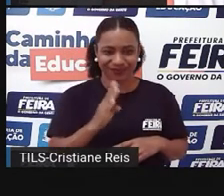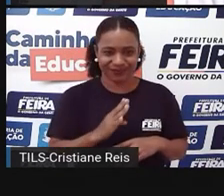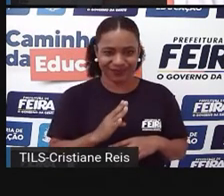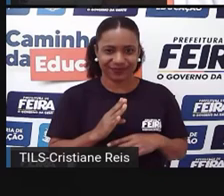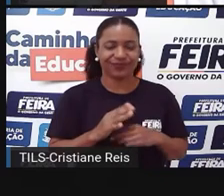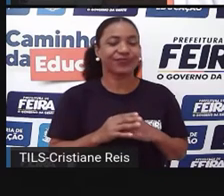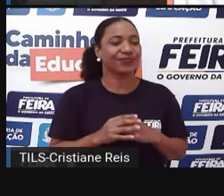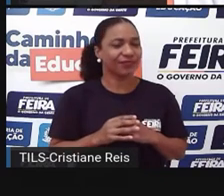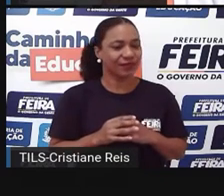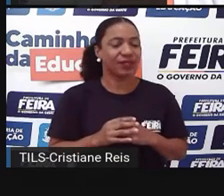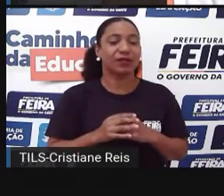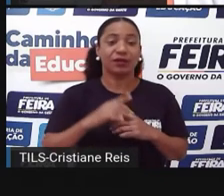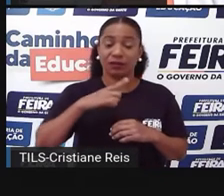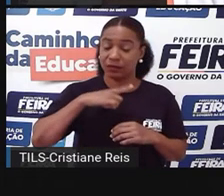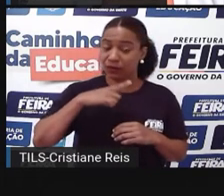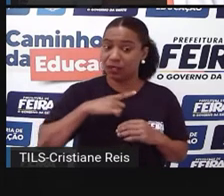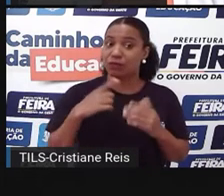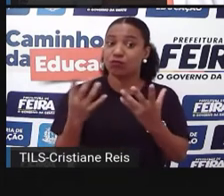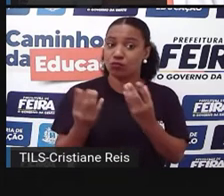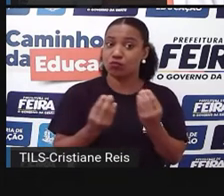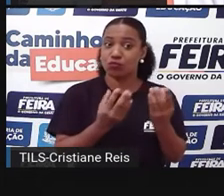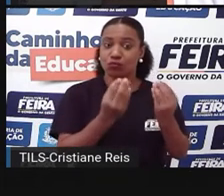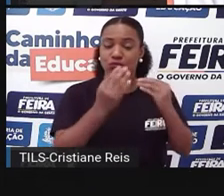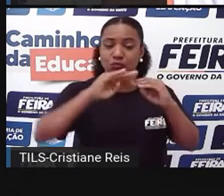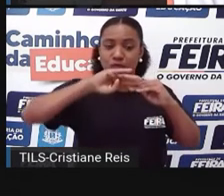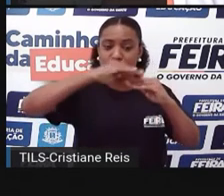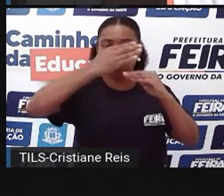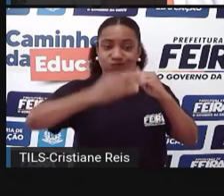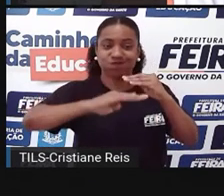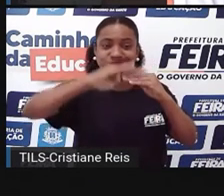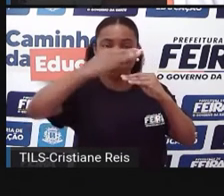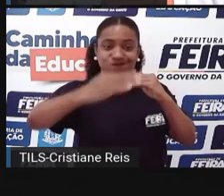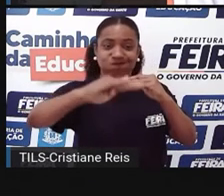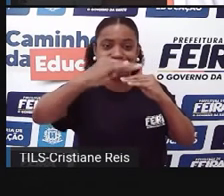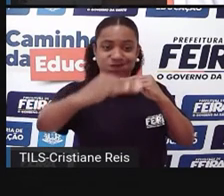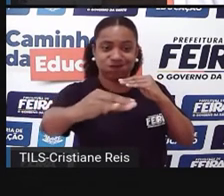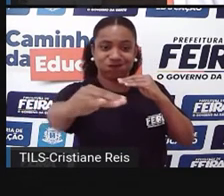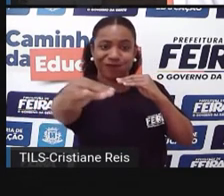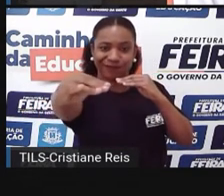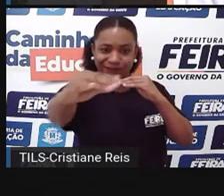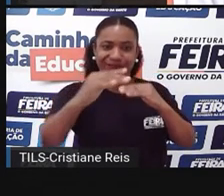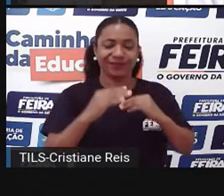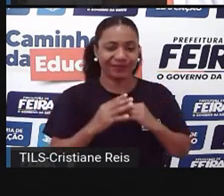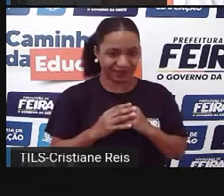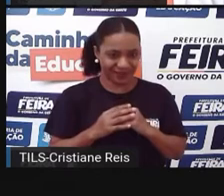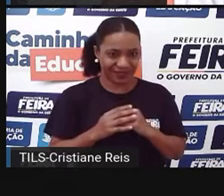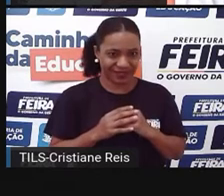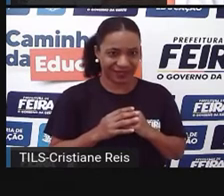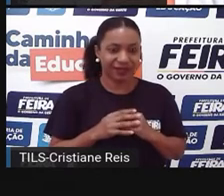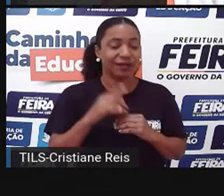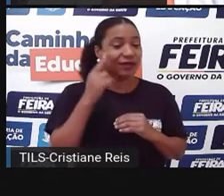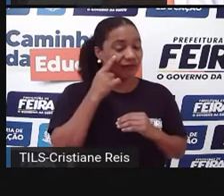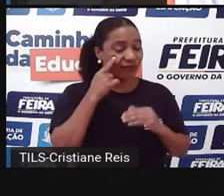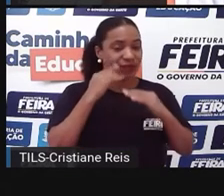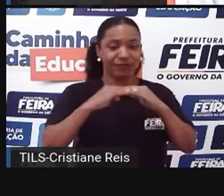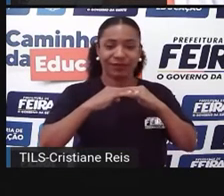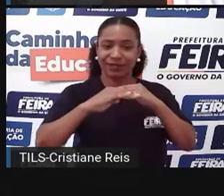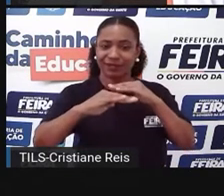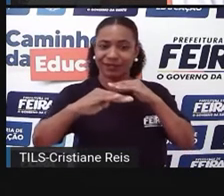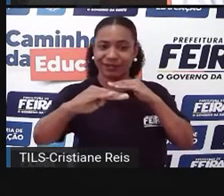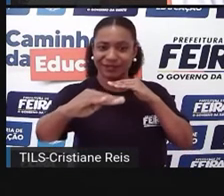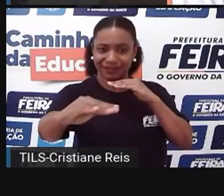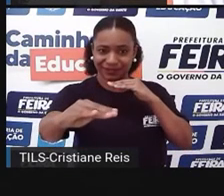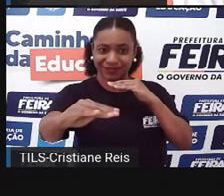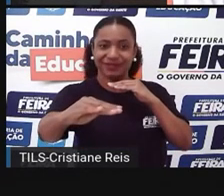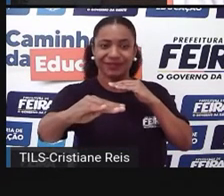tem uma grande área de planalto, vai predominar. já diminuiu aquela área enorme de planície que se tinha antes, hoje acredita